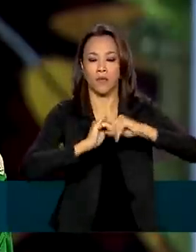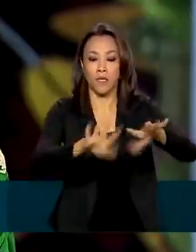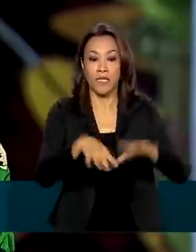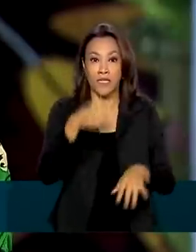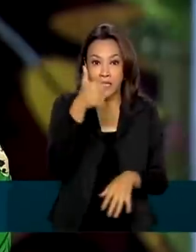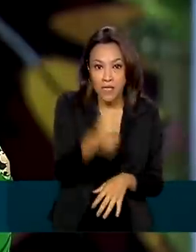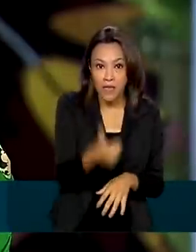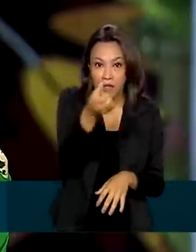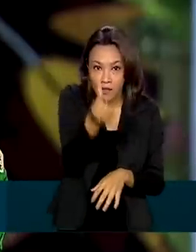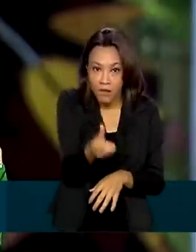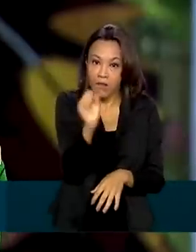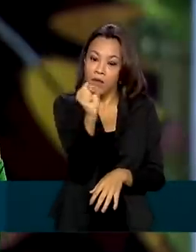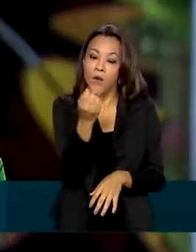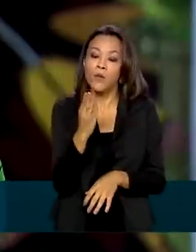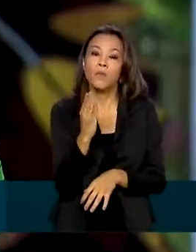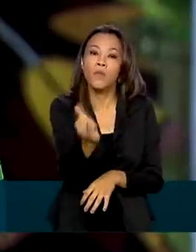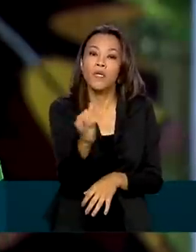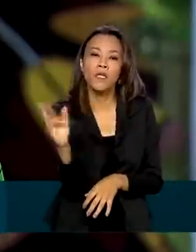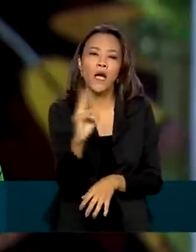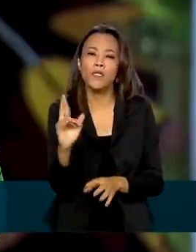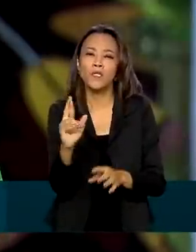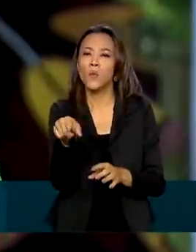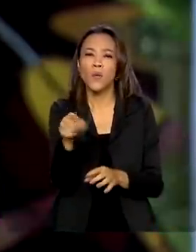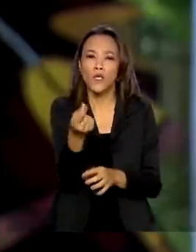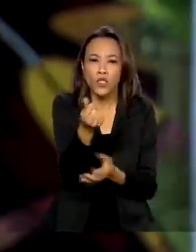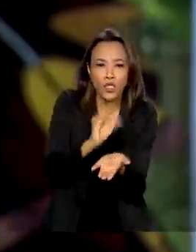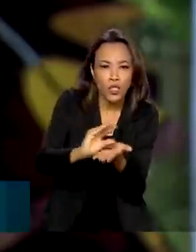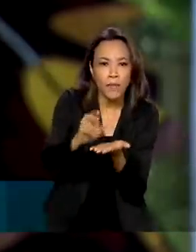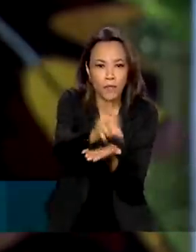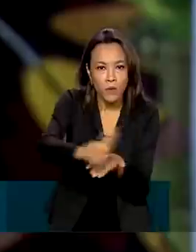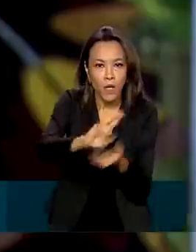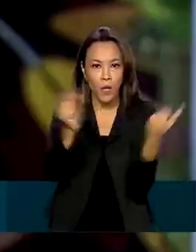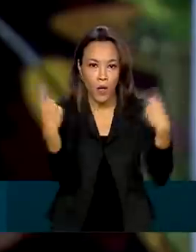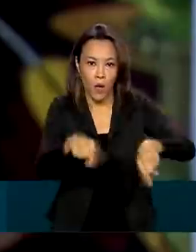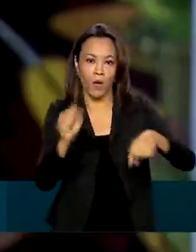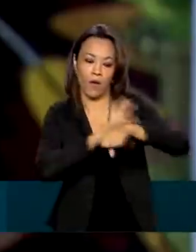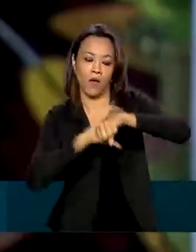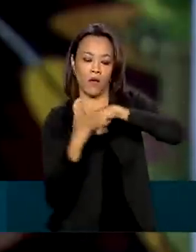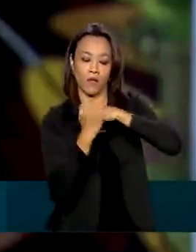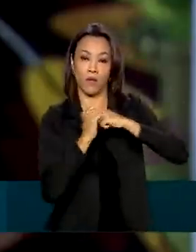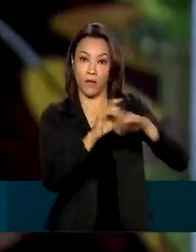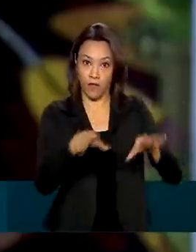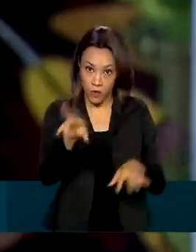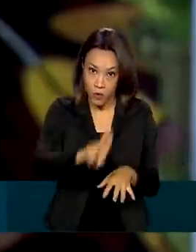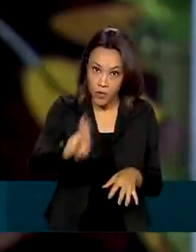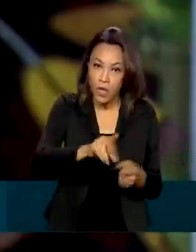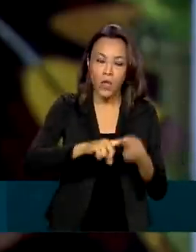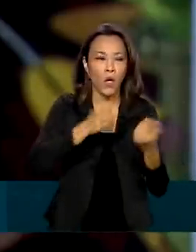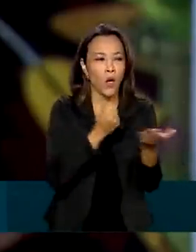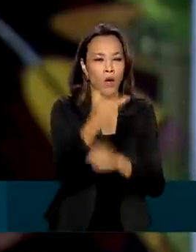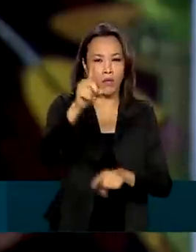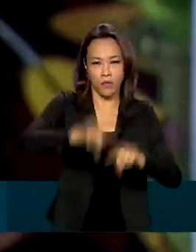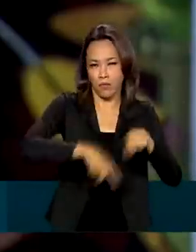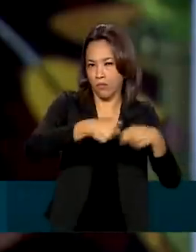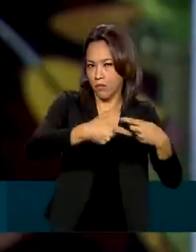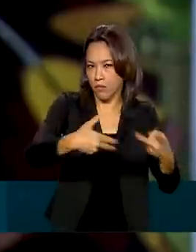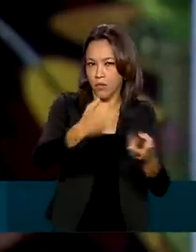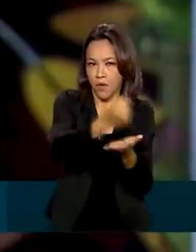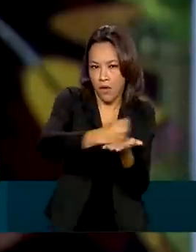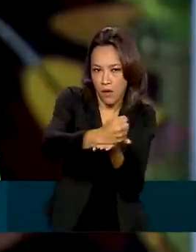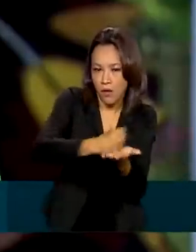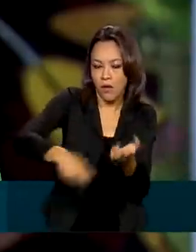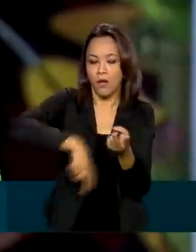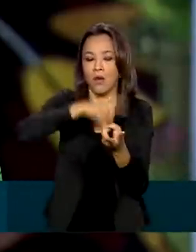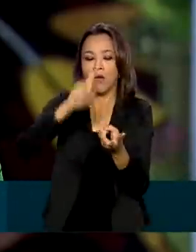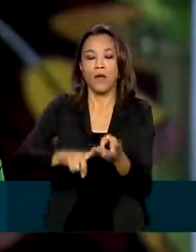bilhões para o enfrentamento da doença. Os recursos foram usados para a compra de medicamentos, de equipamentos de